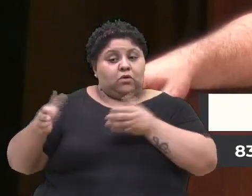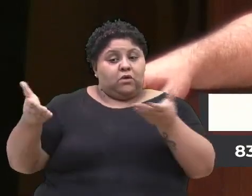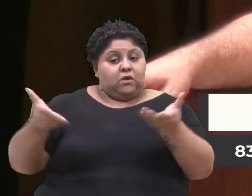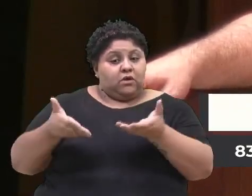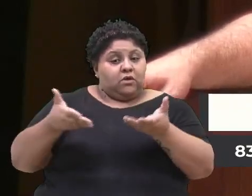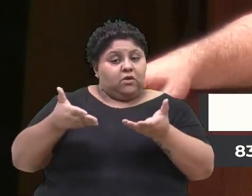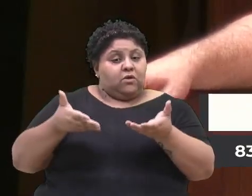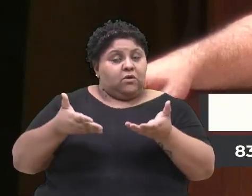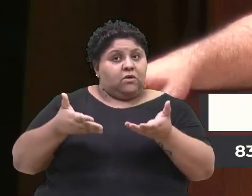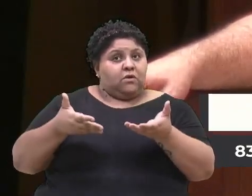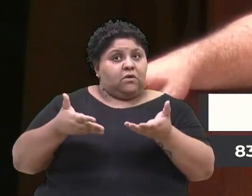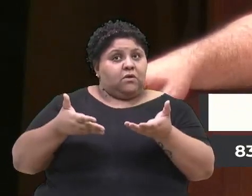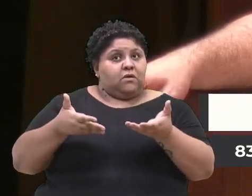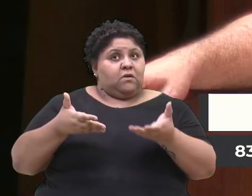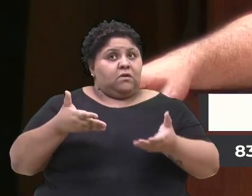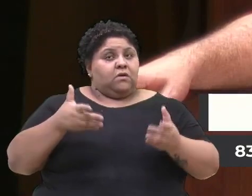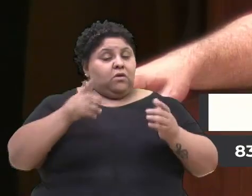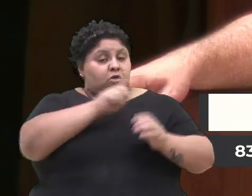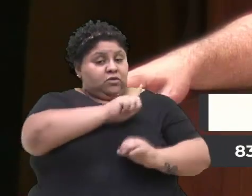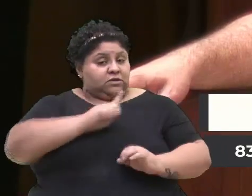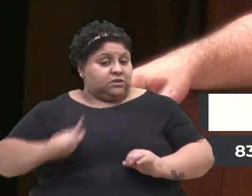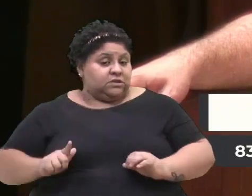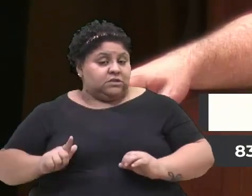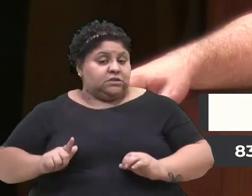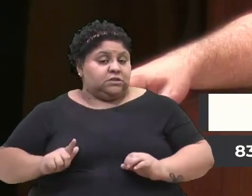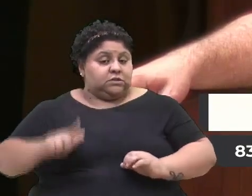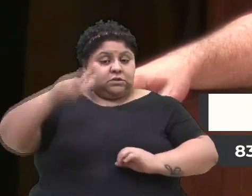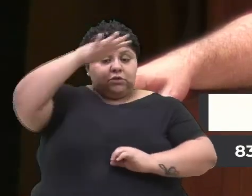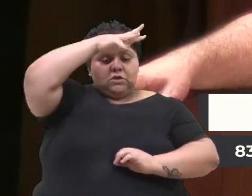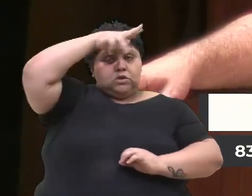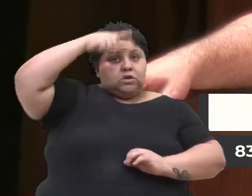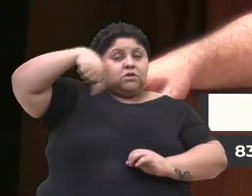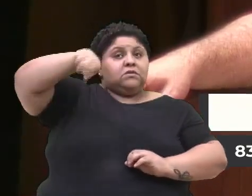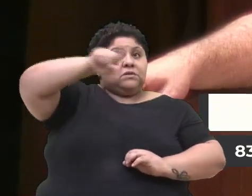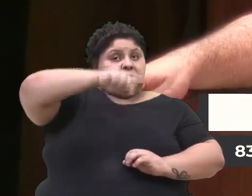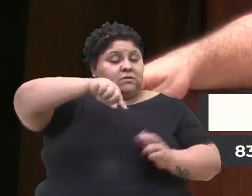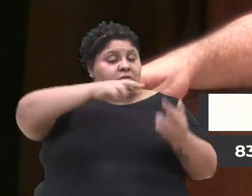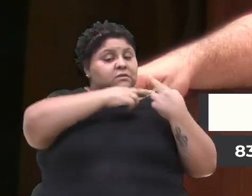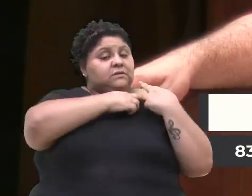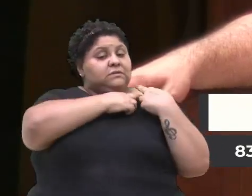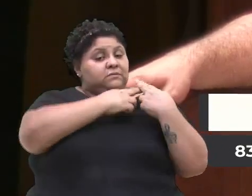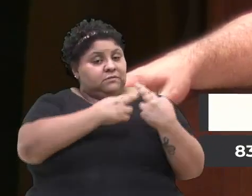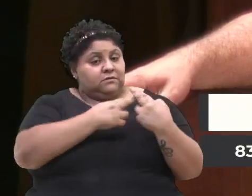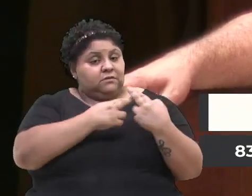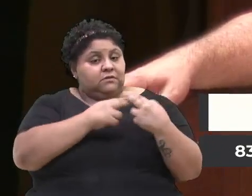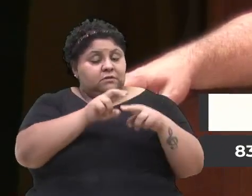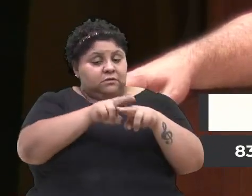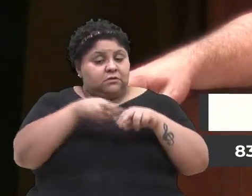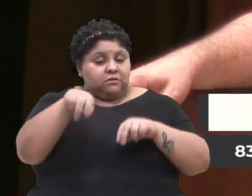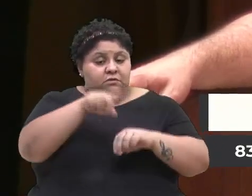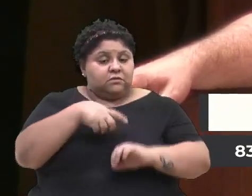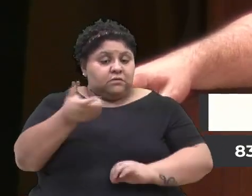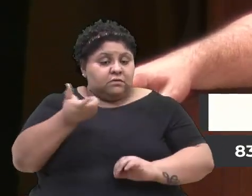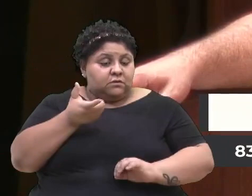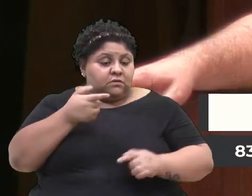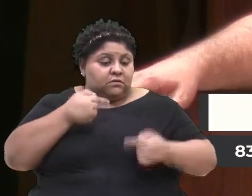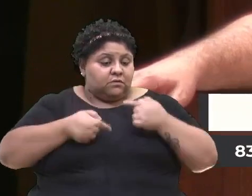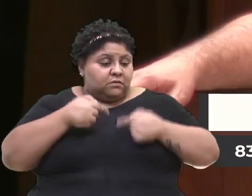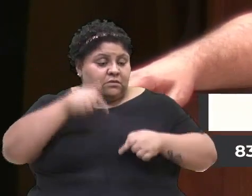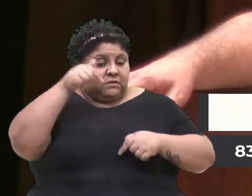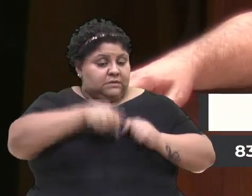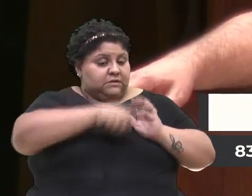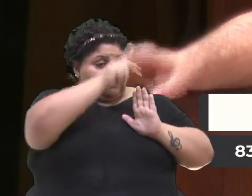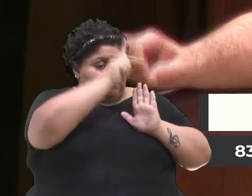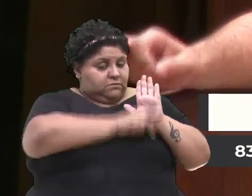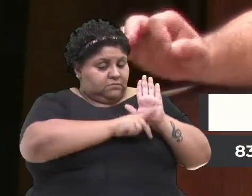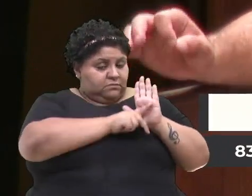responsabilidade. Nós temos responsabilidade. E por isso que nós queremos discutir esse projeto. Eu